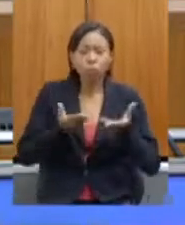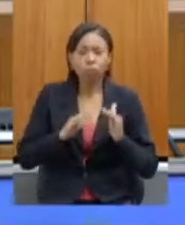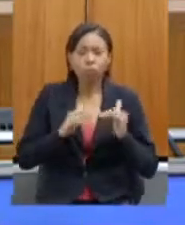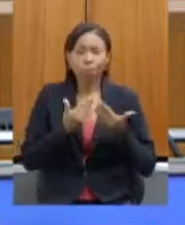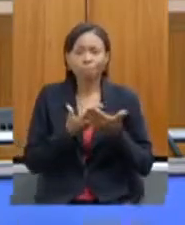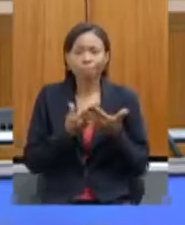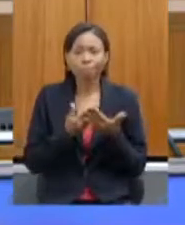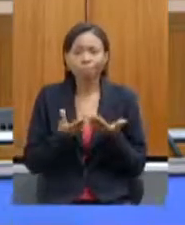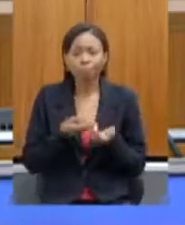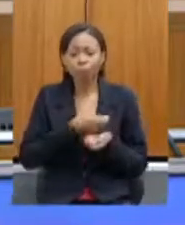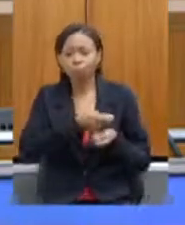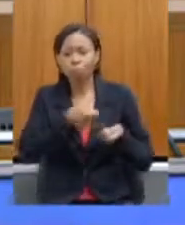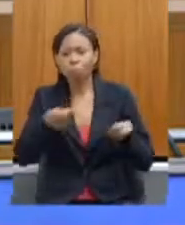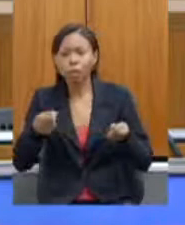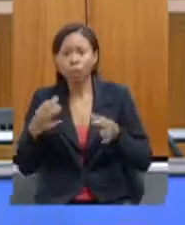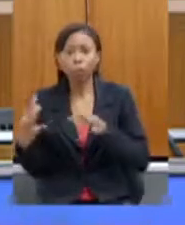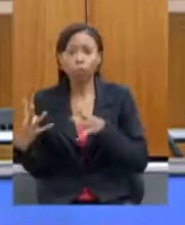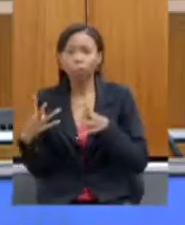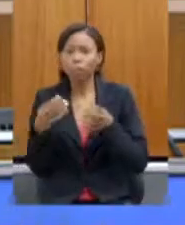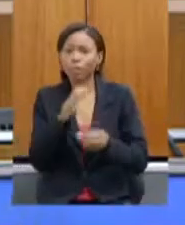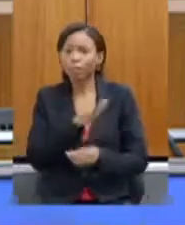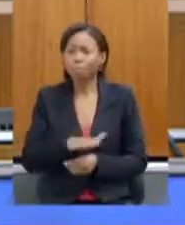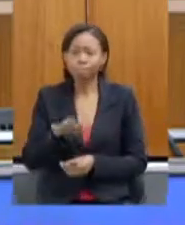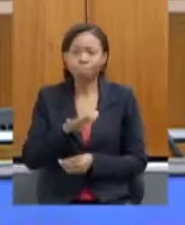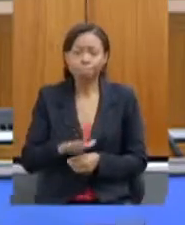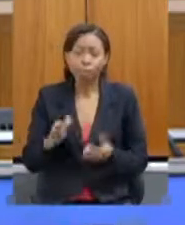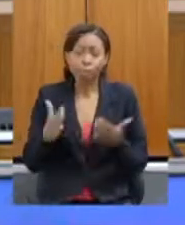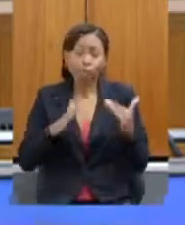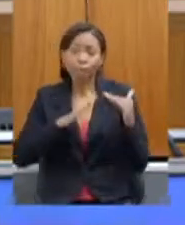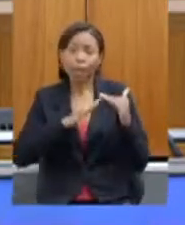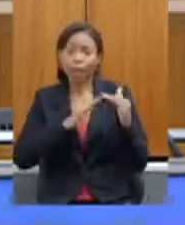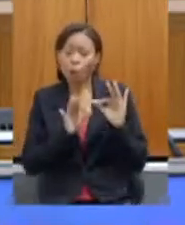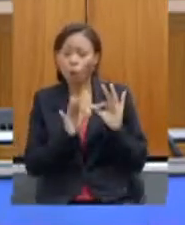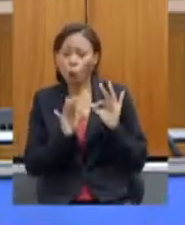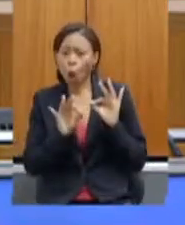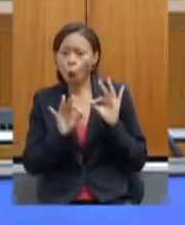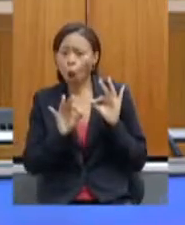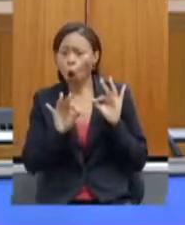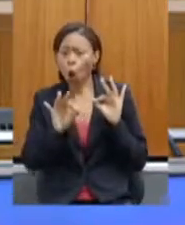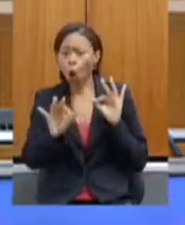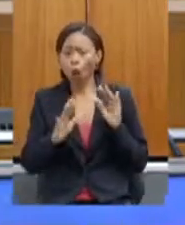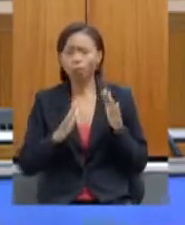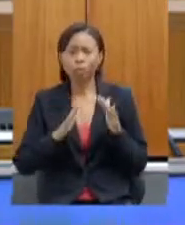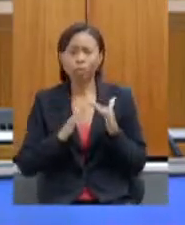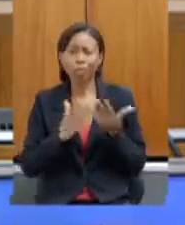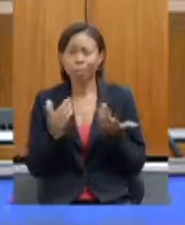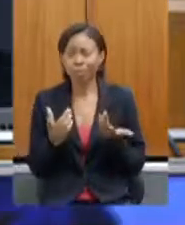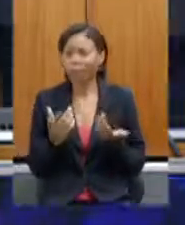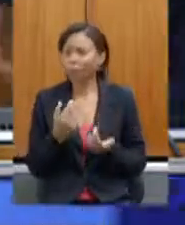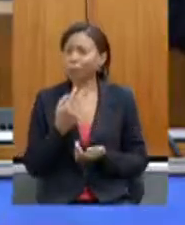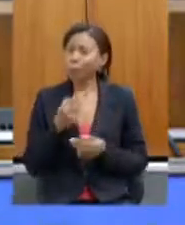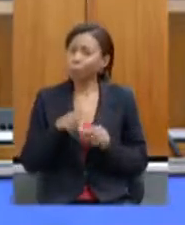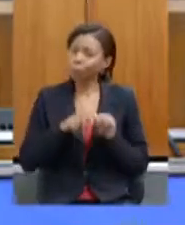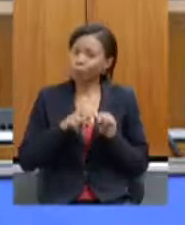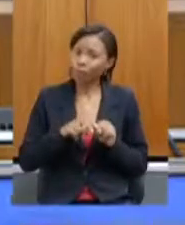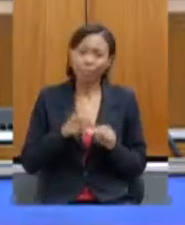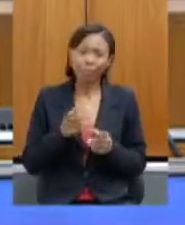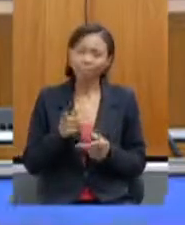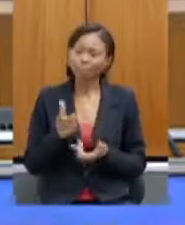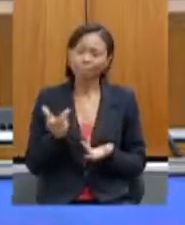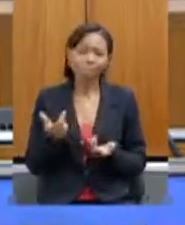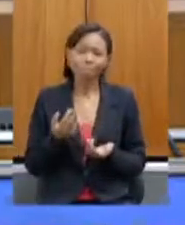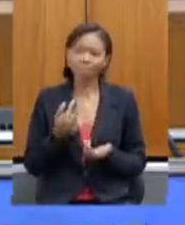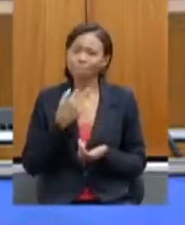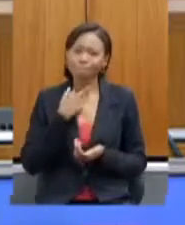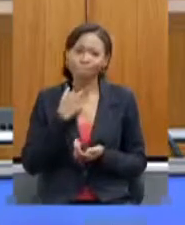a todas as crianças com suas residências muito distantes, por isso que não foi feita essa opção, como eu gostaria que tivesse sido